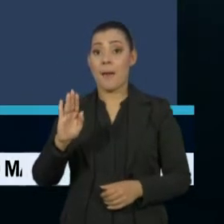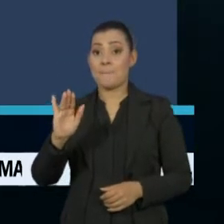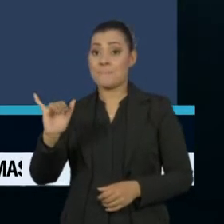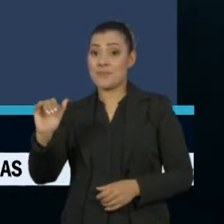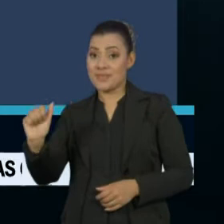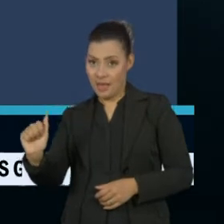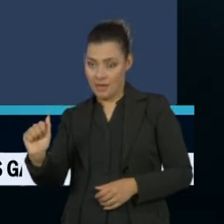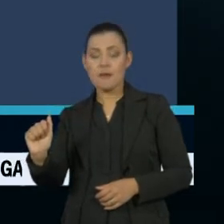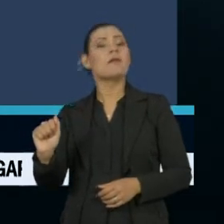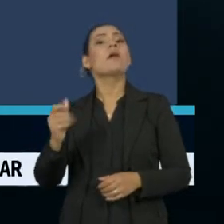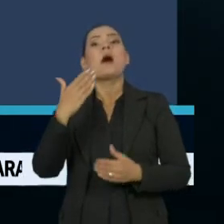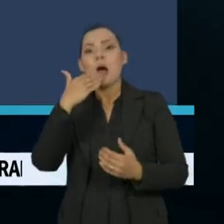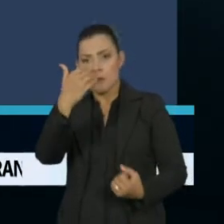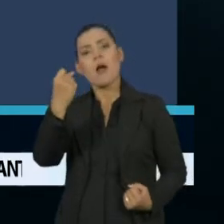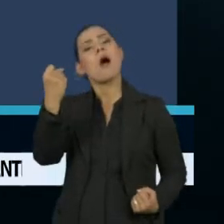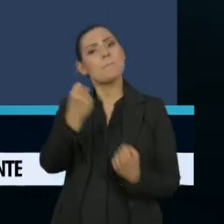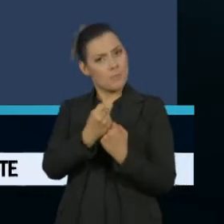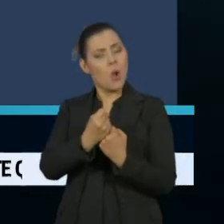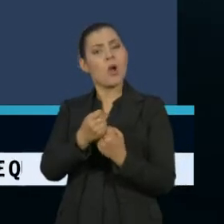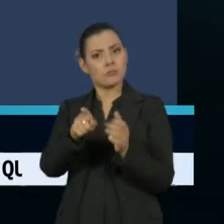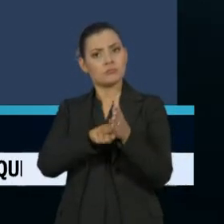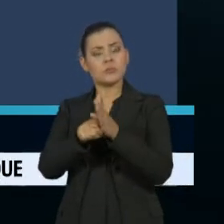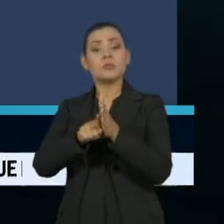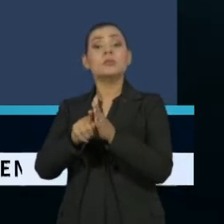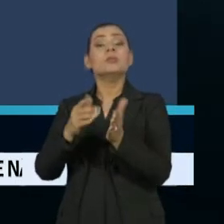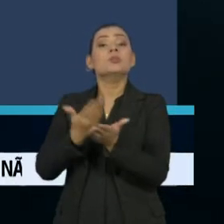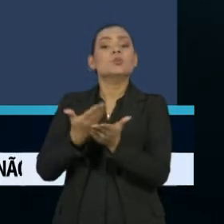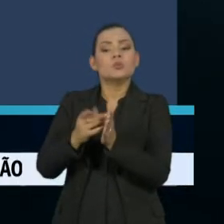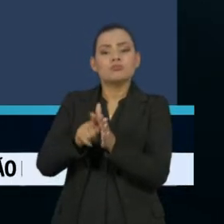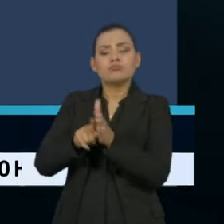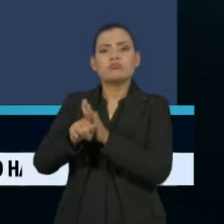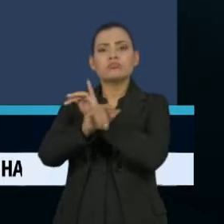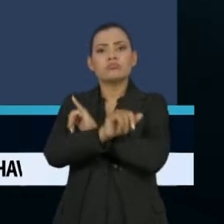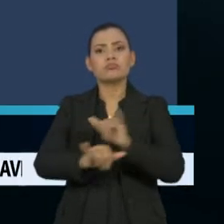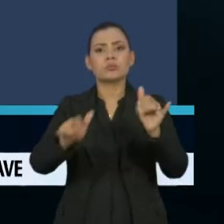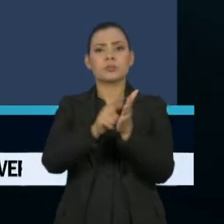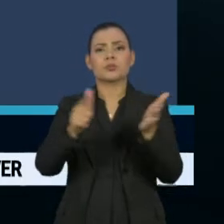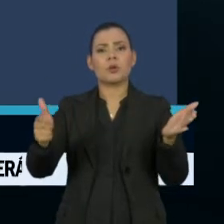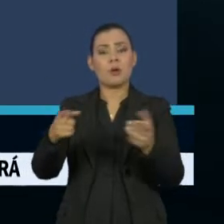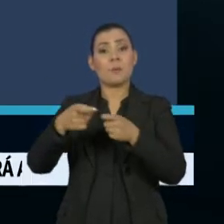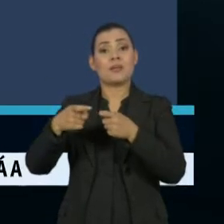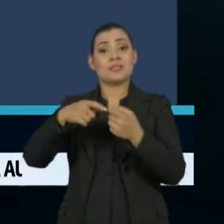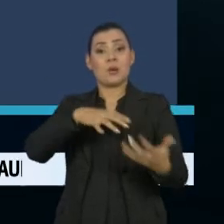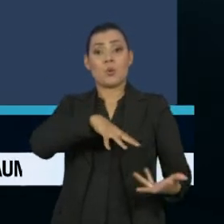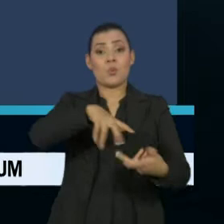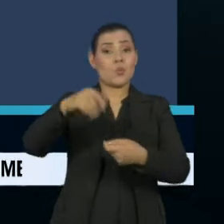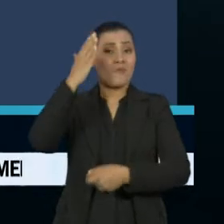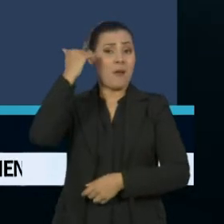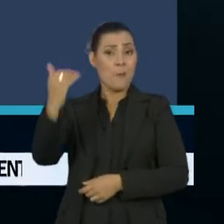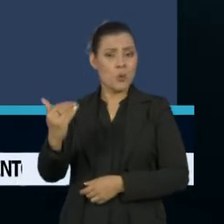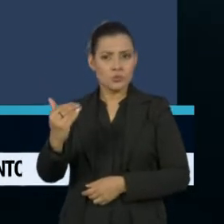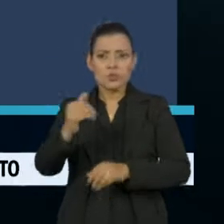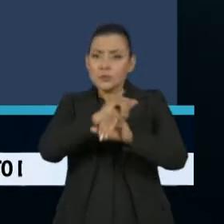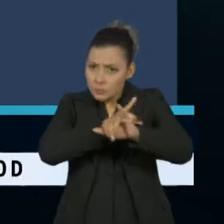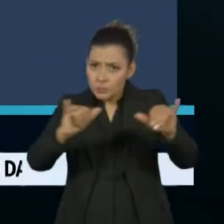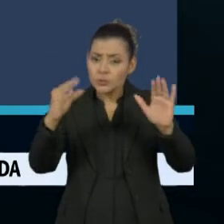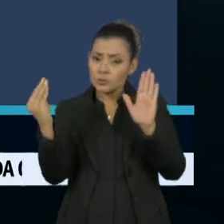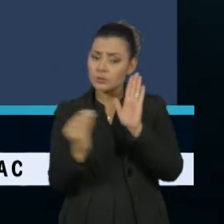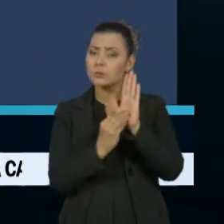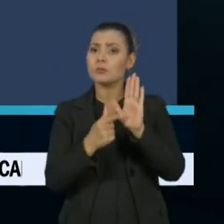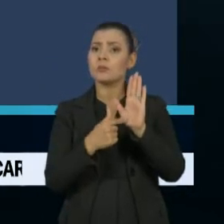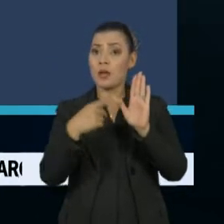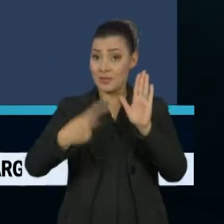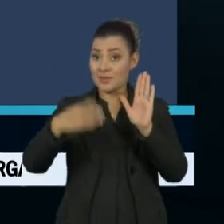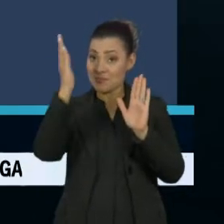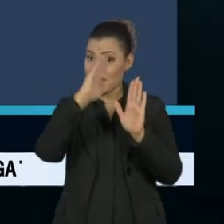apoia o pedido citando um estudo publicado em um dos mais importantes jornais de medicina do mundo, que teria colocado o Guia do